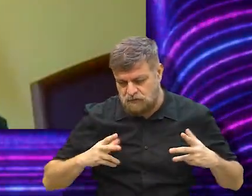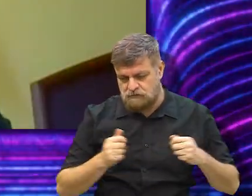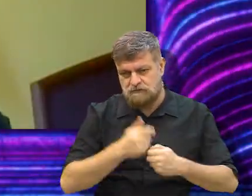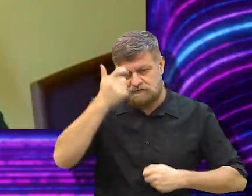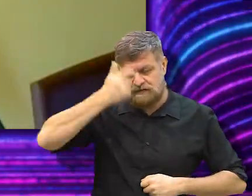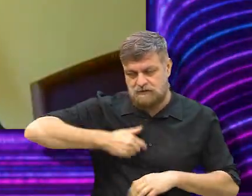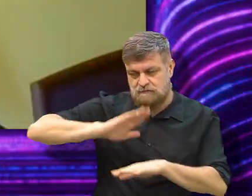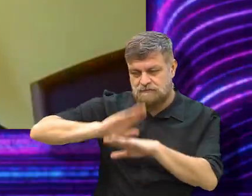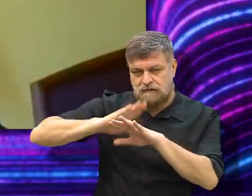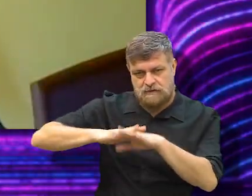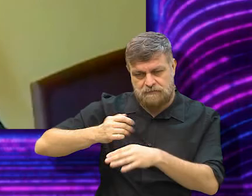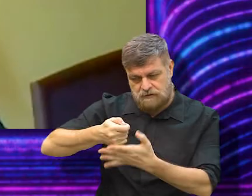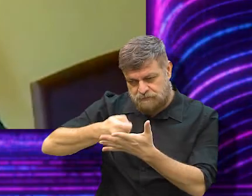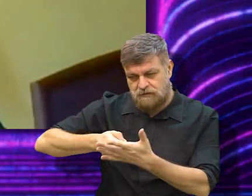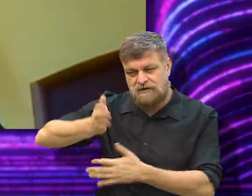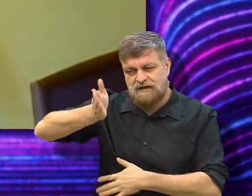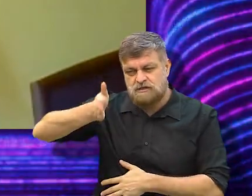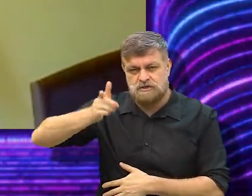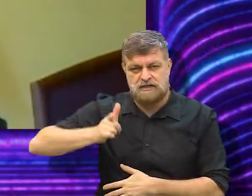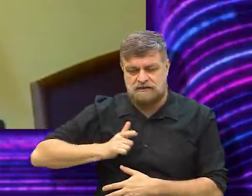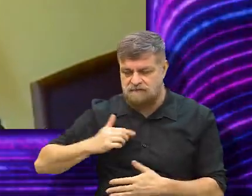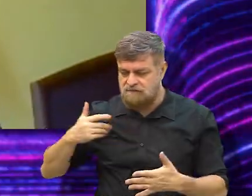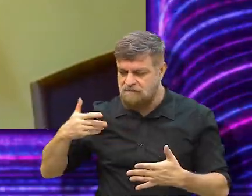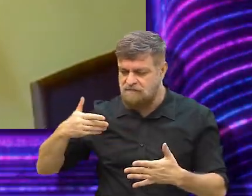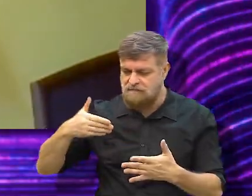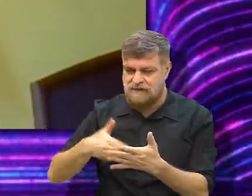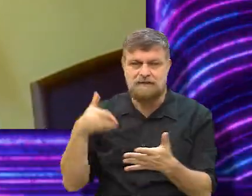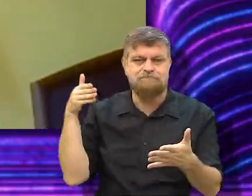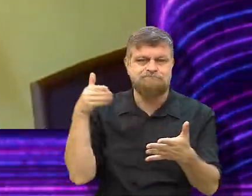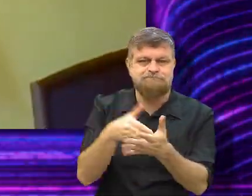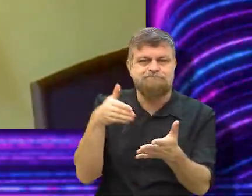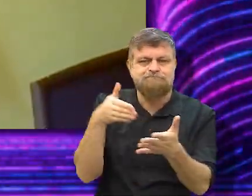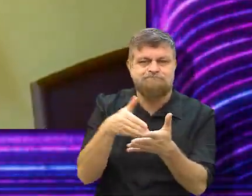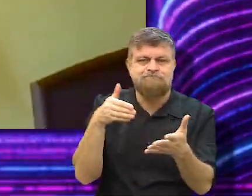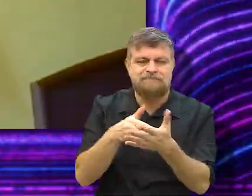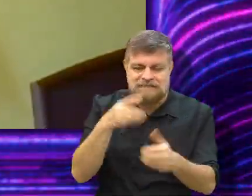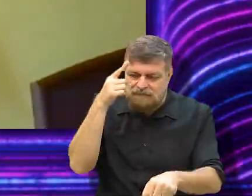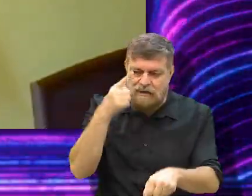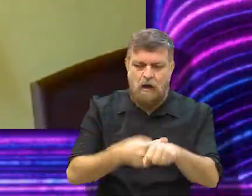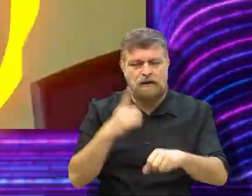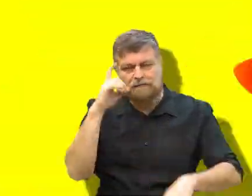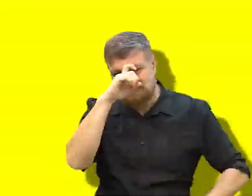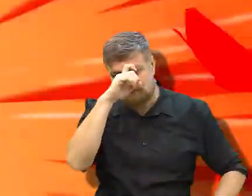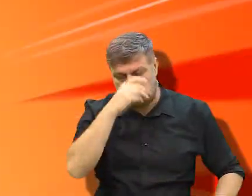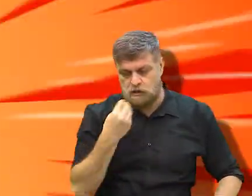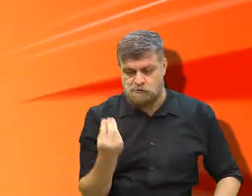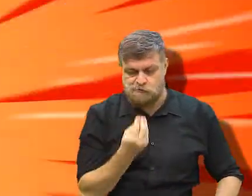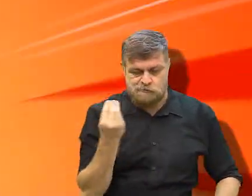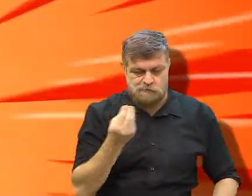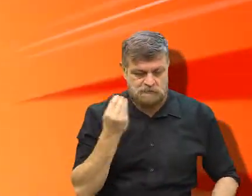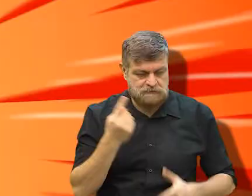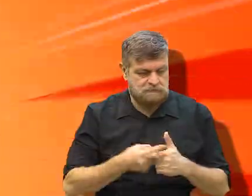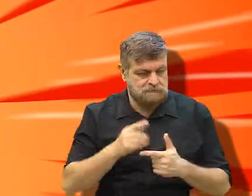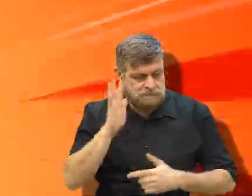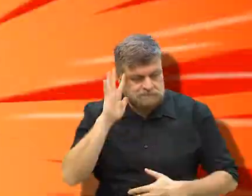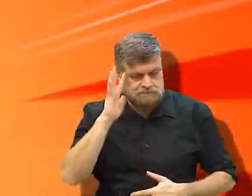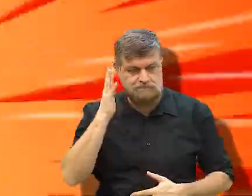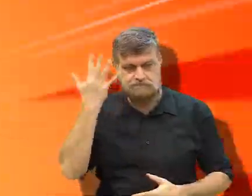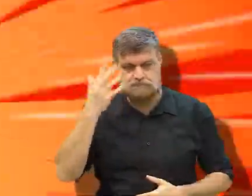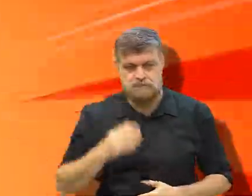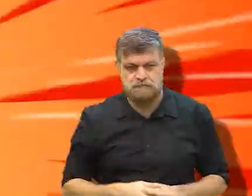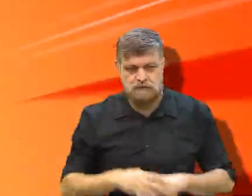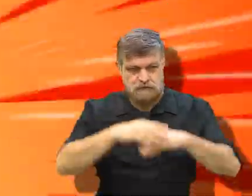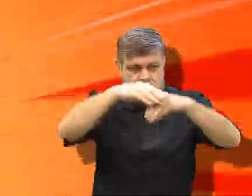livros que eu já escrevi. Em algum momento você chega nessa encruzilhada. E aí... Como eu saio dessa encruzilhada, né?